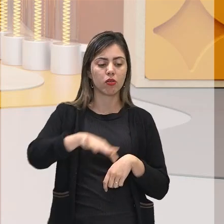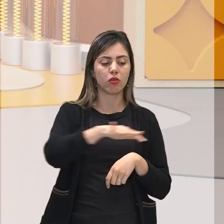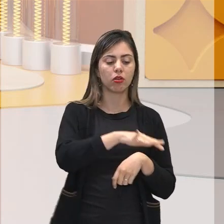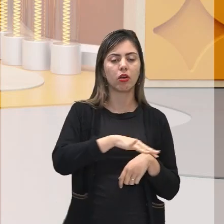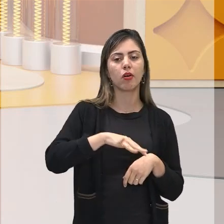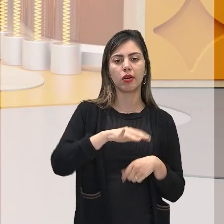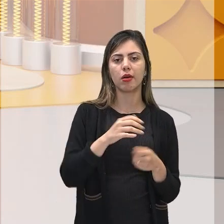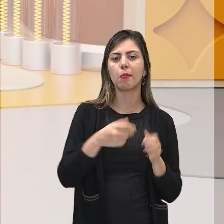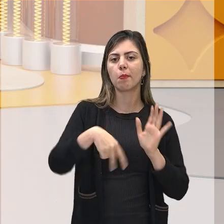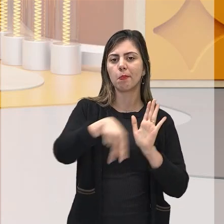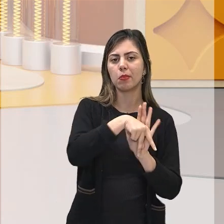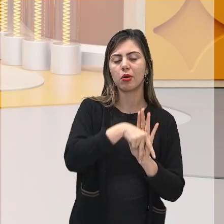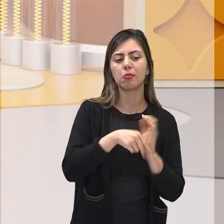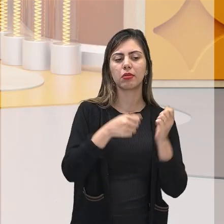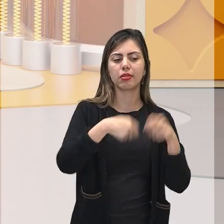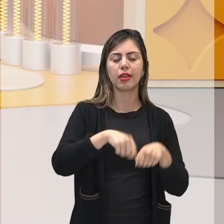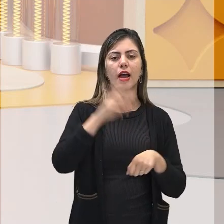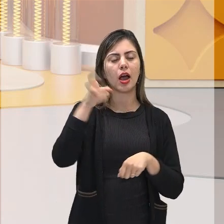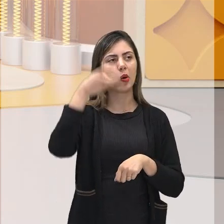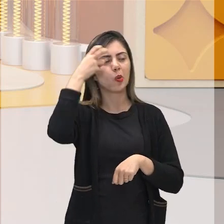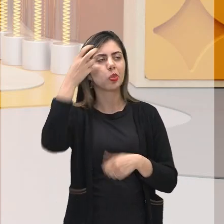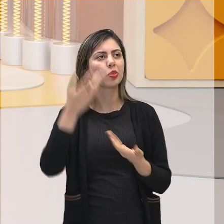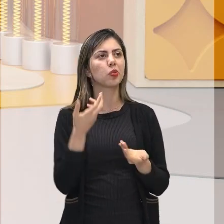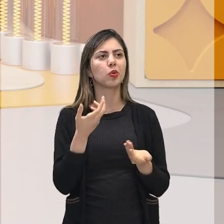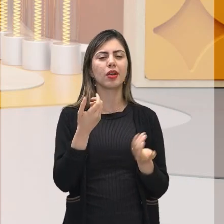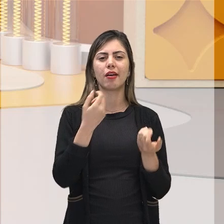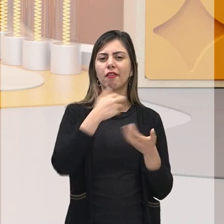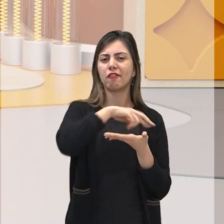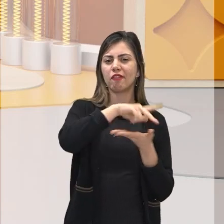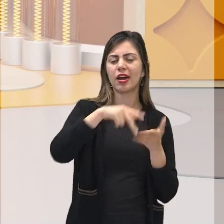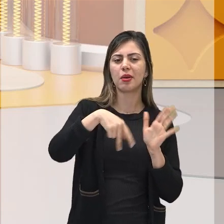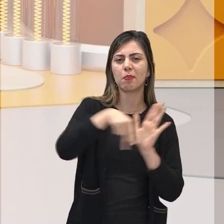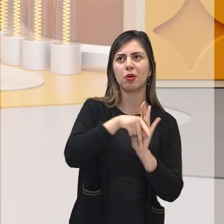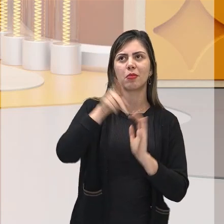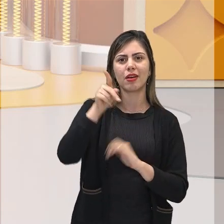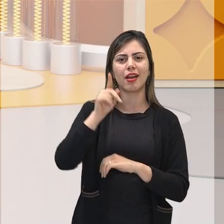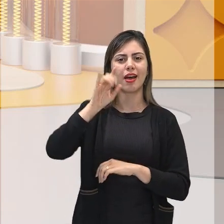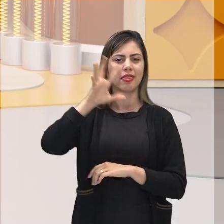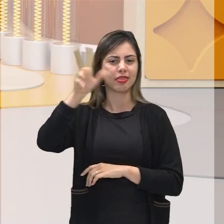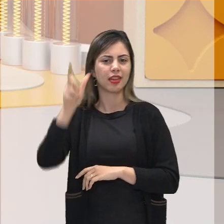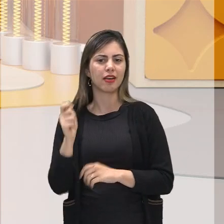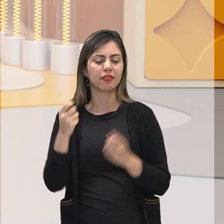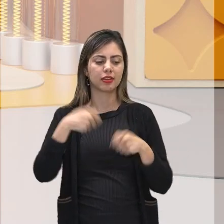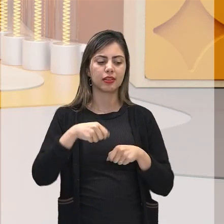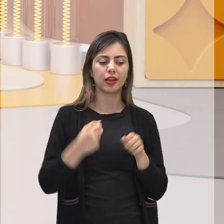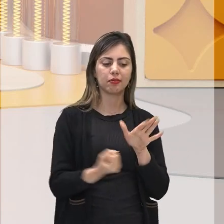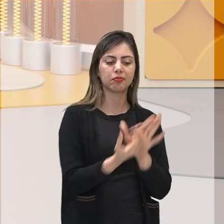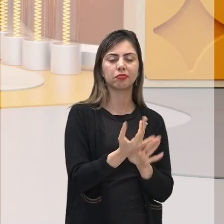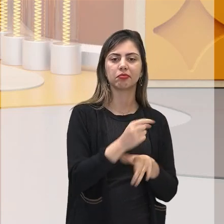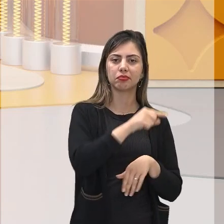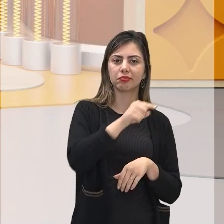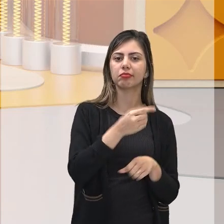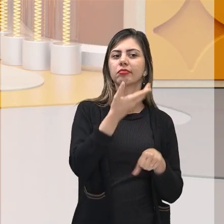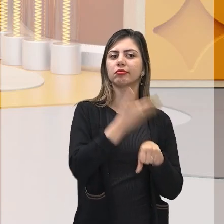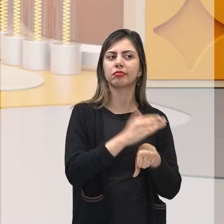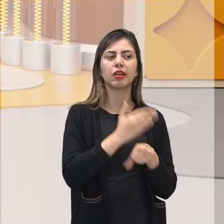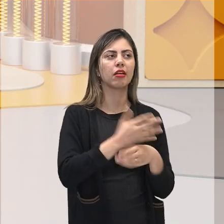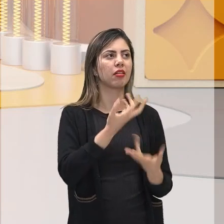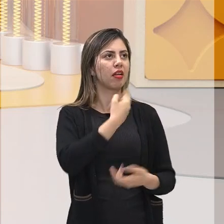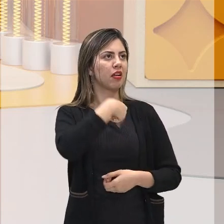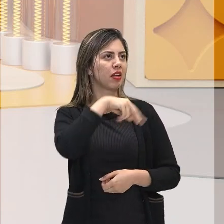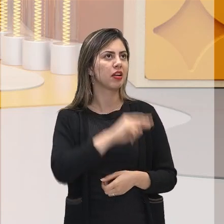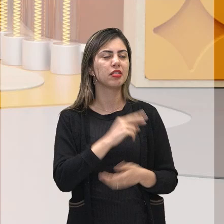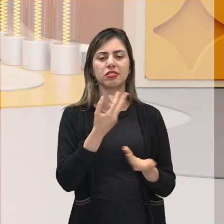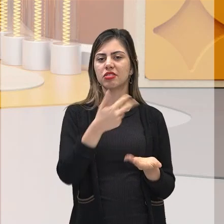espaços próprios, onde a sua cultura original africana era colocada novamente em voga ali, onde eles praticavam suas religiões,